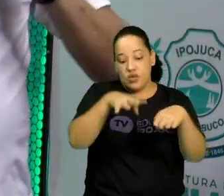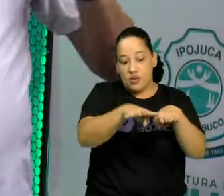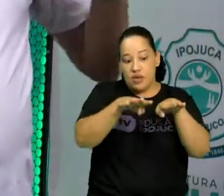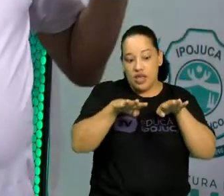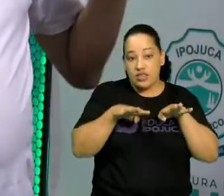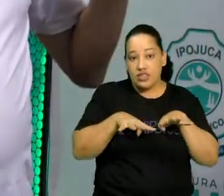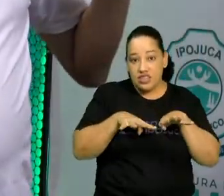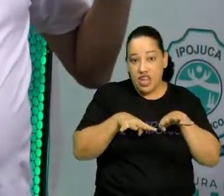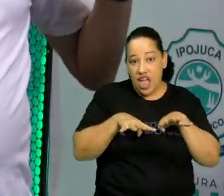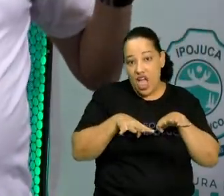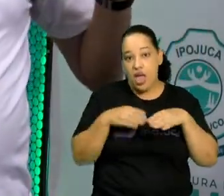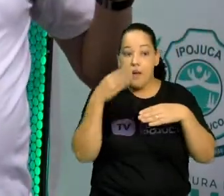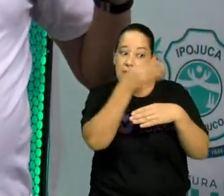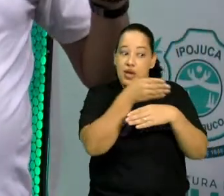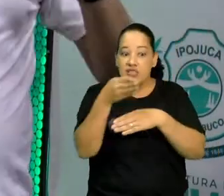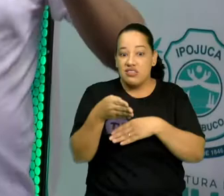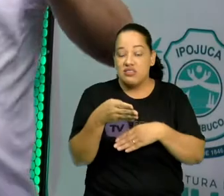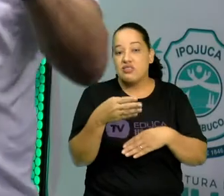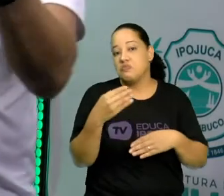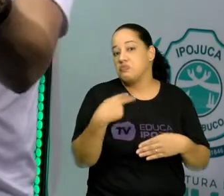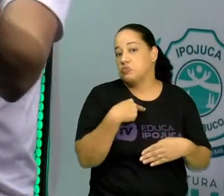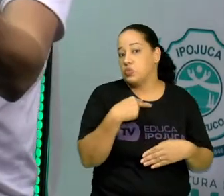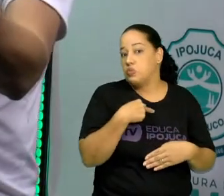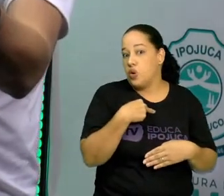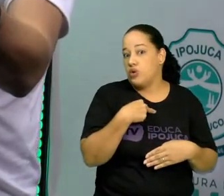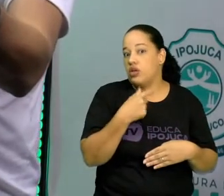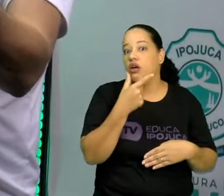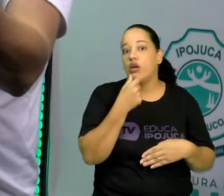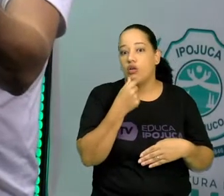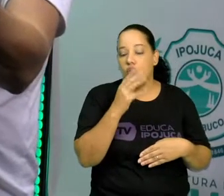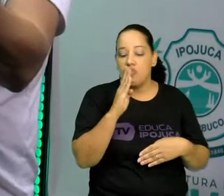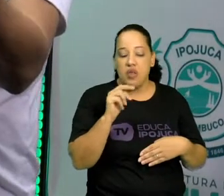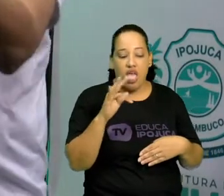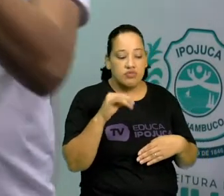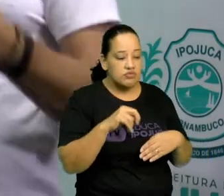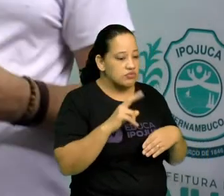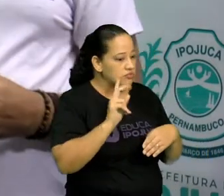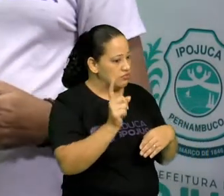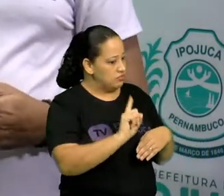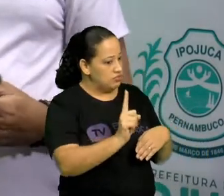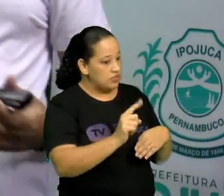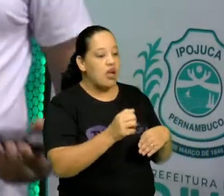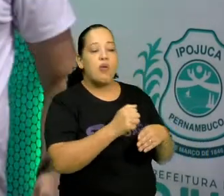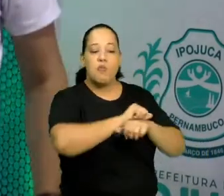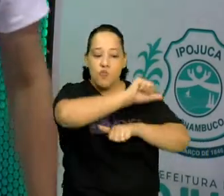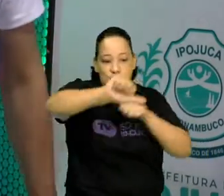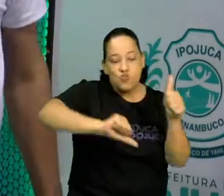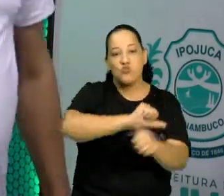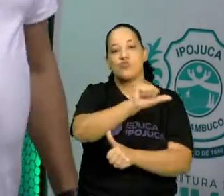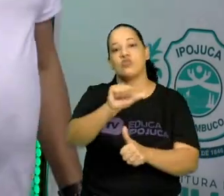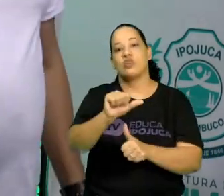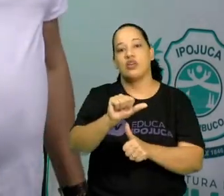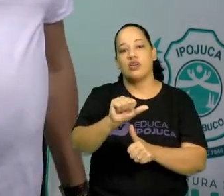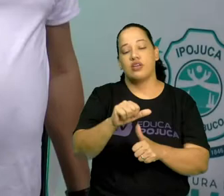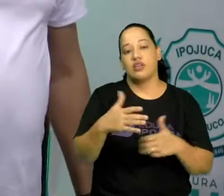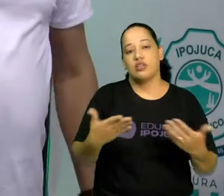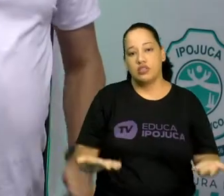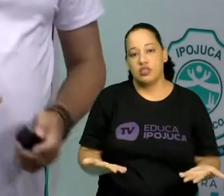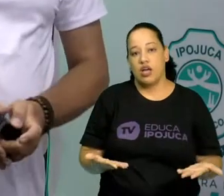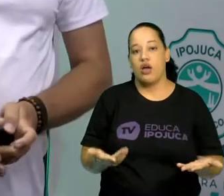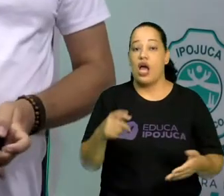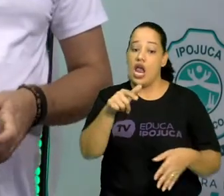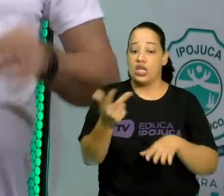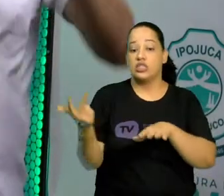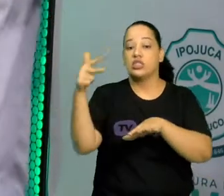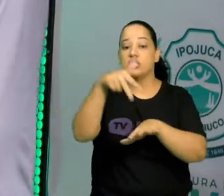plateia não pode participar do que está acontecendo no palco. O brest quebra com isso. No espetáculo brestiano, o ator está fazendo